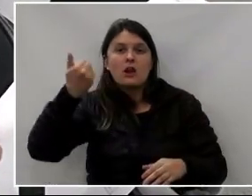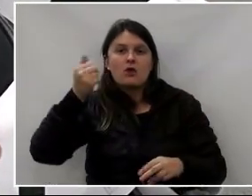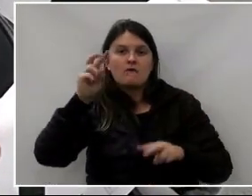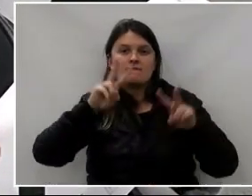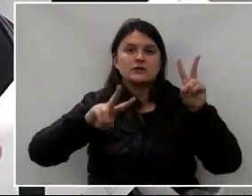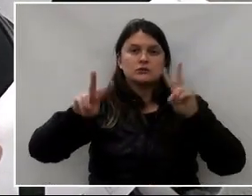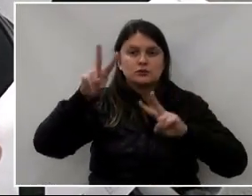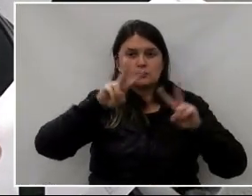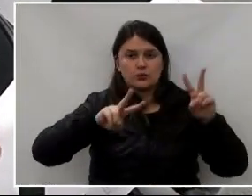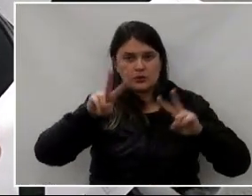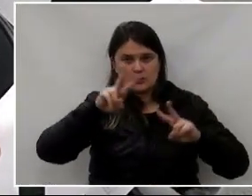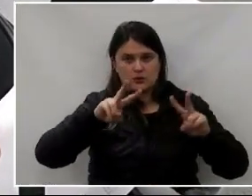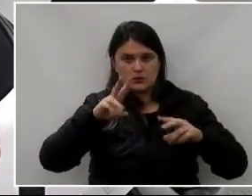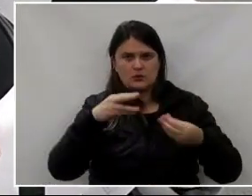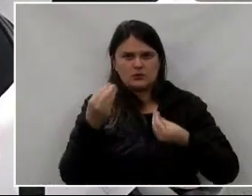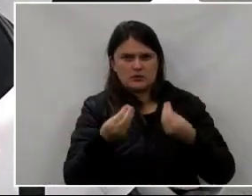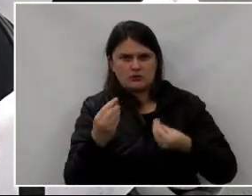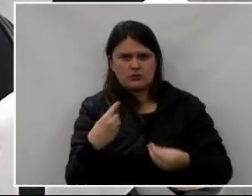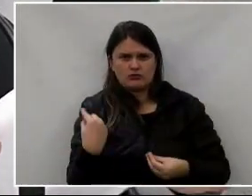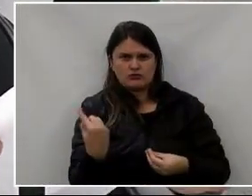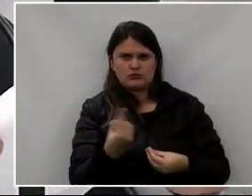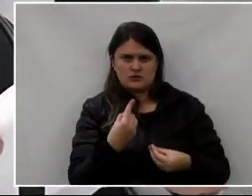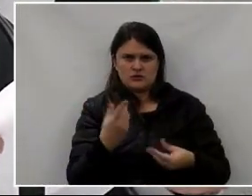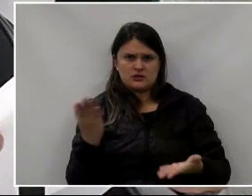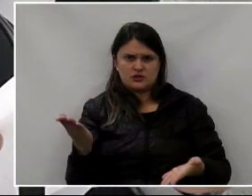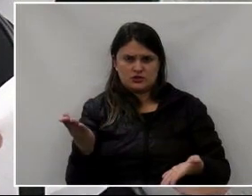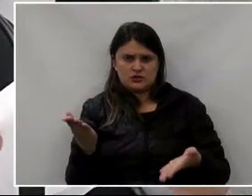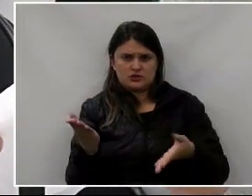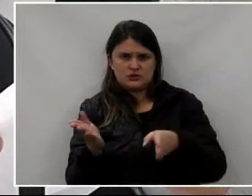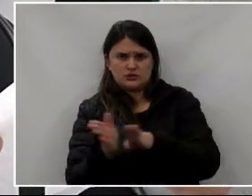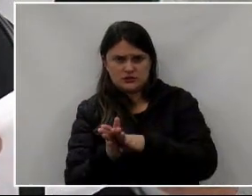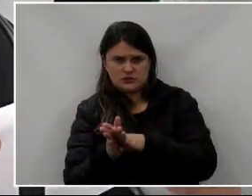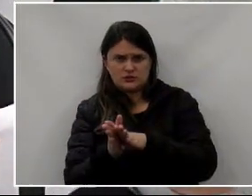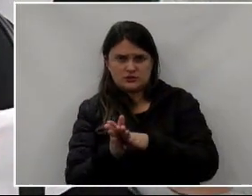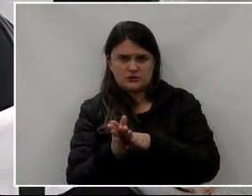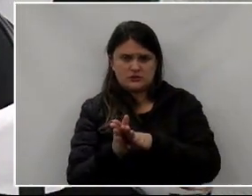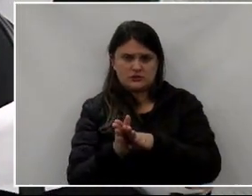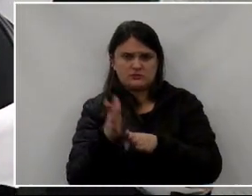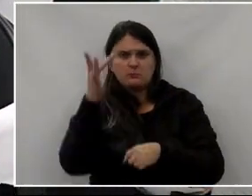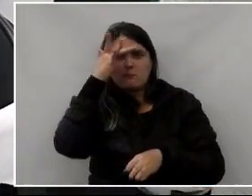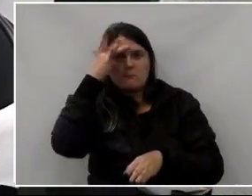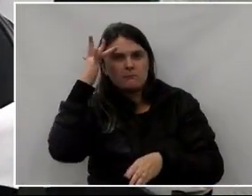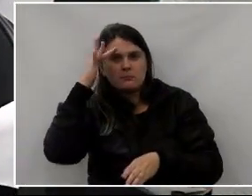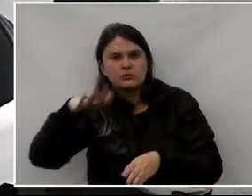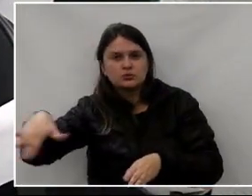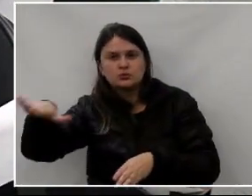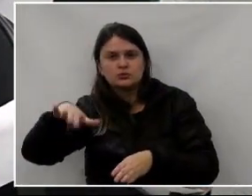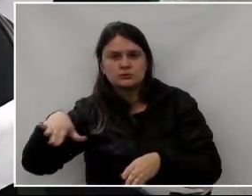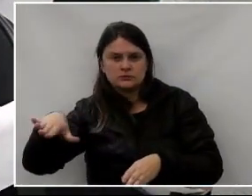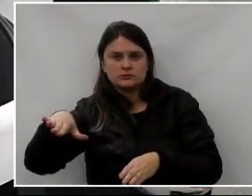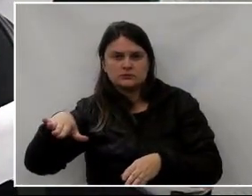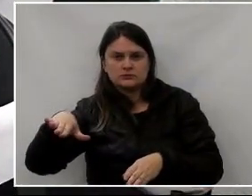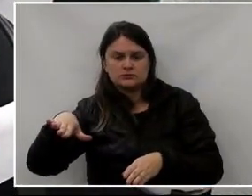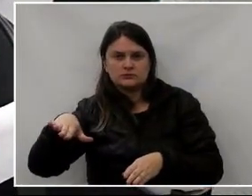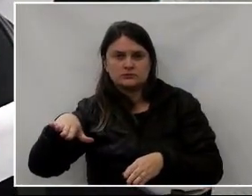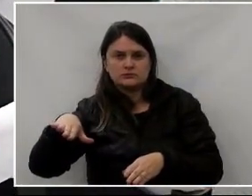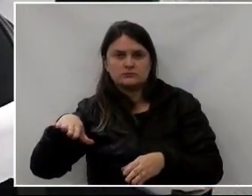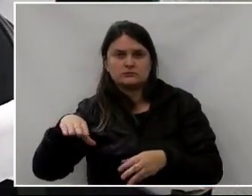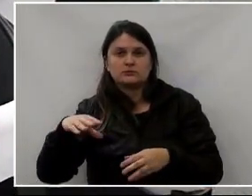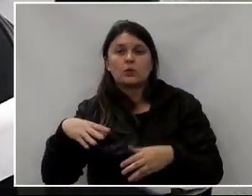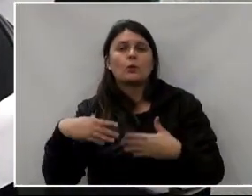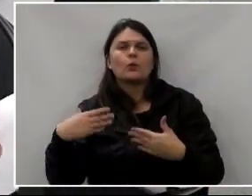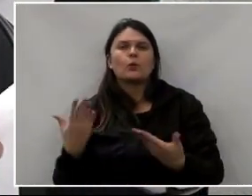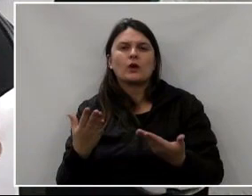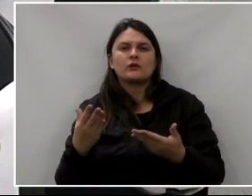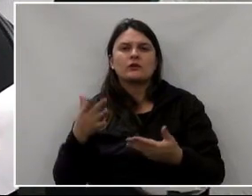visual, que, conforme nós recebemos das pessoas no entorno, é a questão de quando